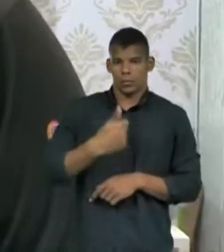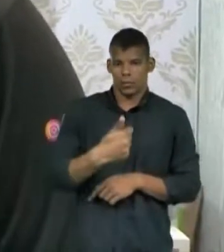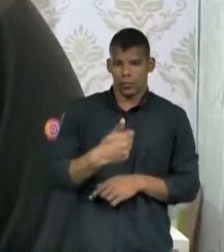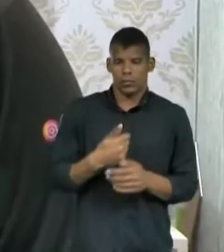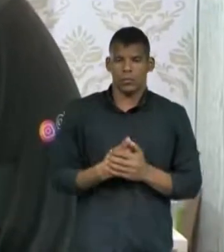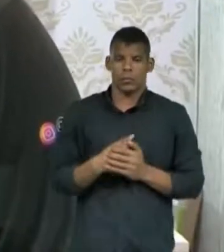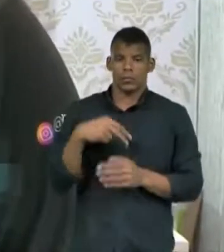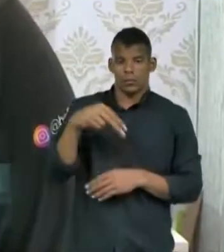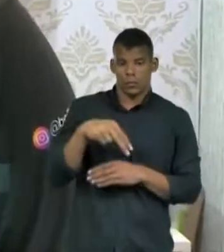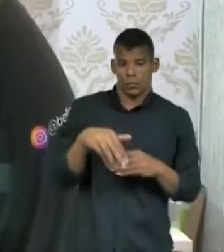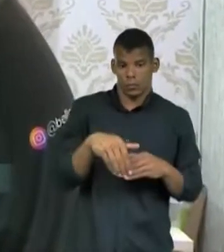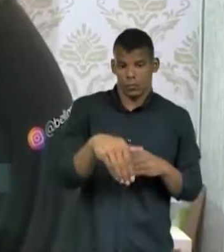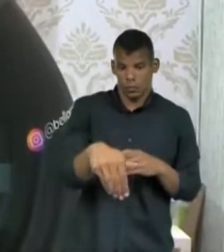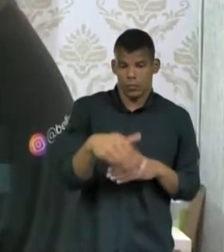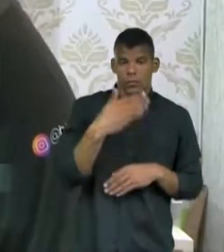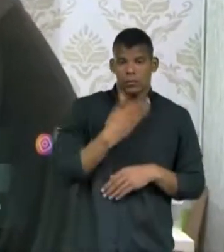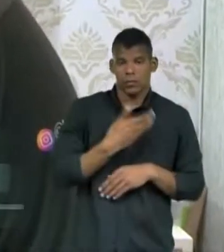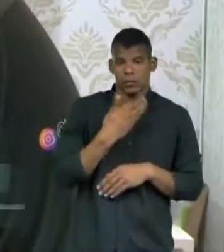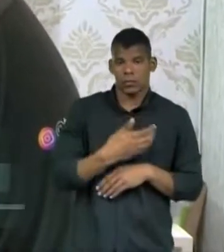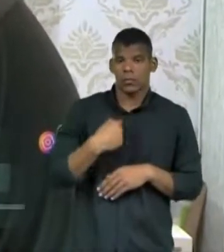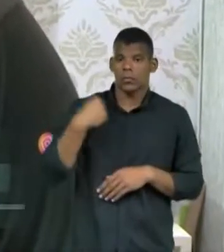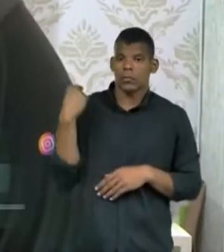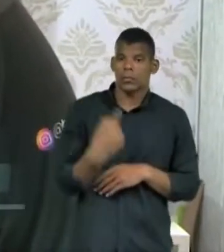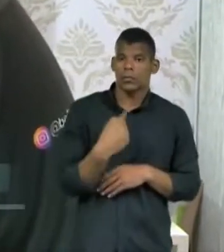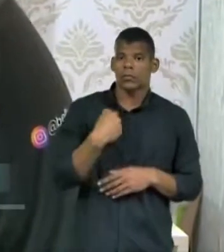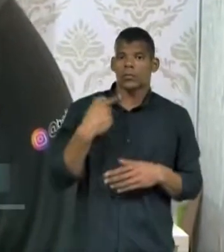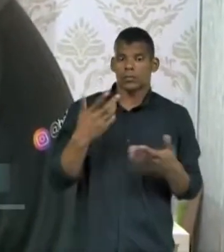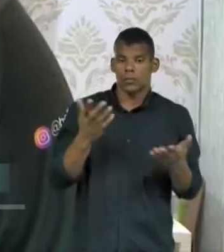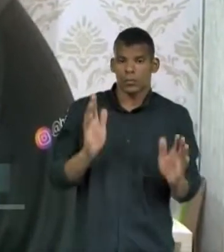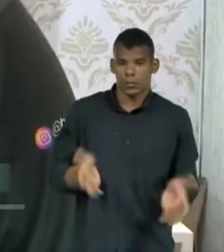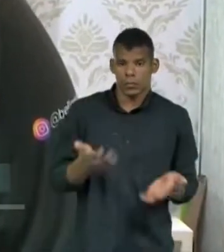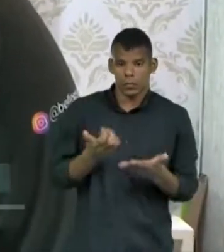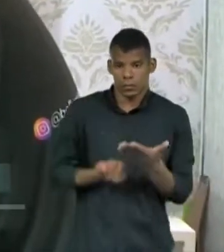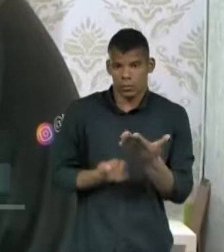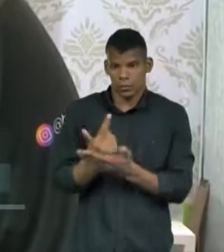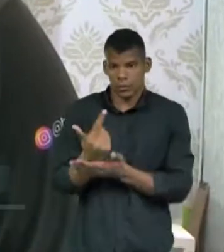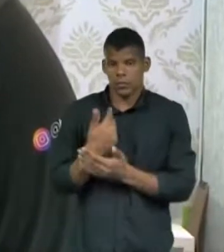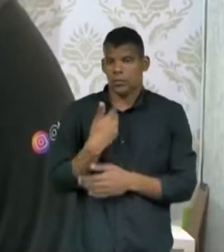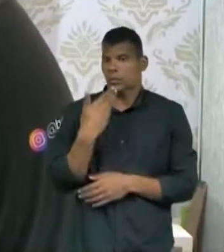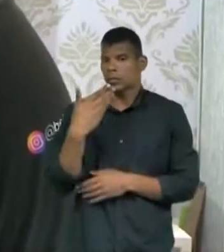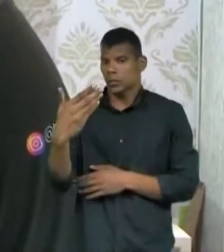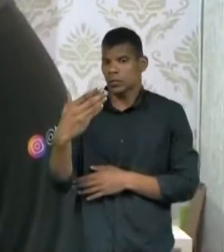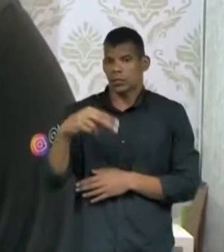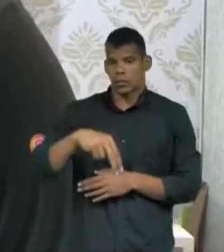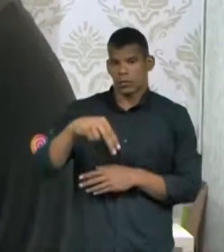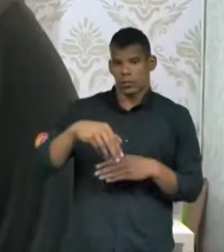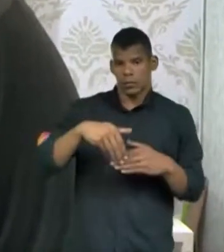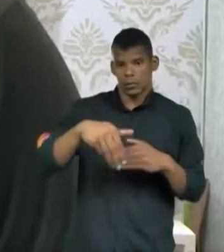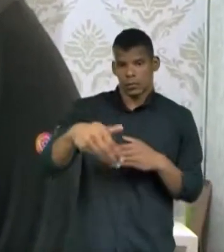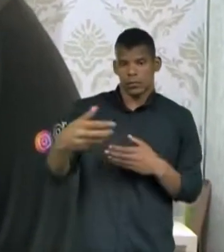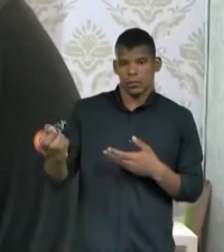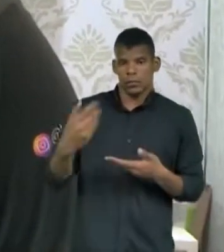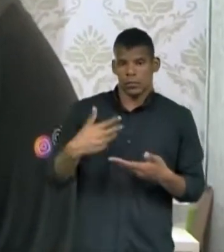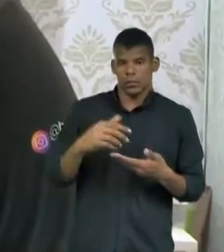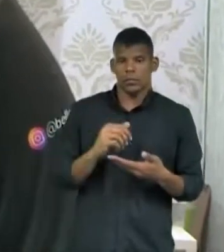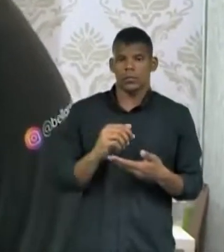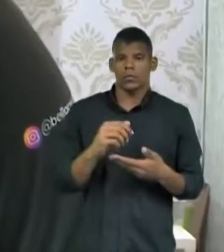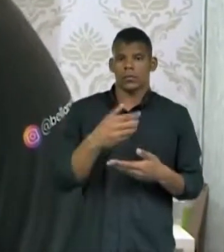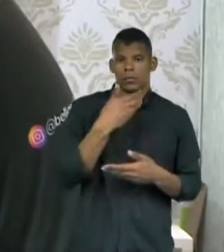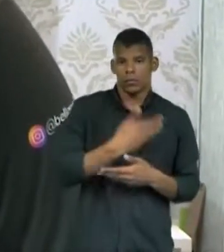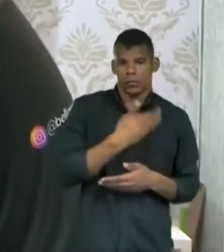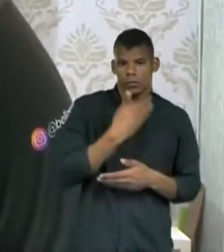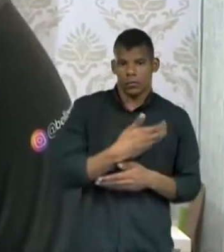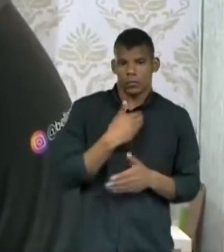a gente inclusive já está começando a se abastecer, já liga para fornecedor e fala, para novembro, já manda mercadoria sobrando para novembro e para dezembro. Porque